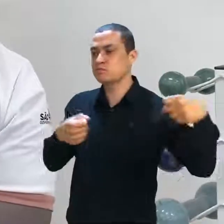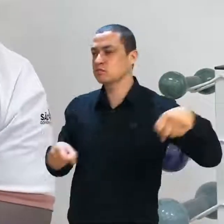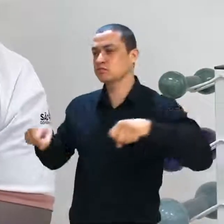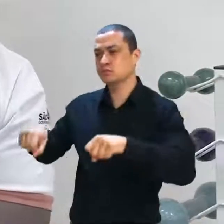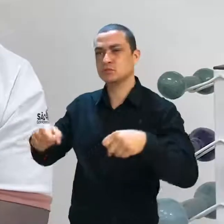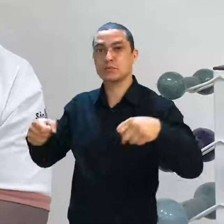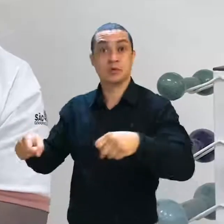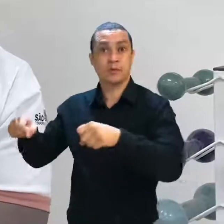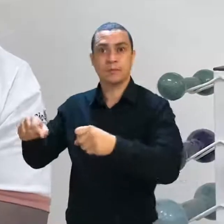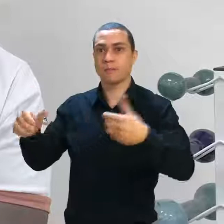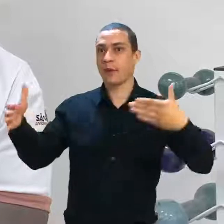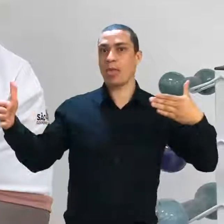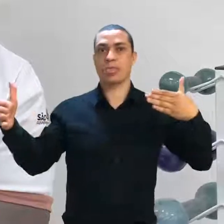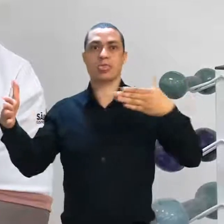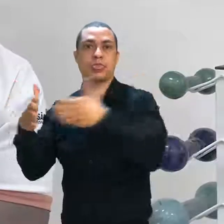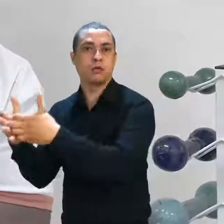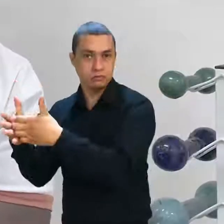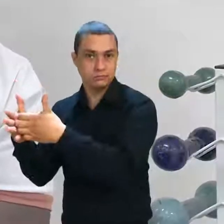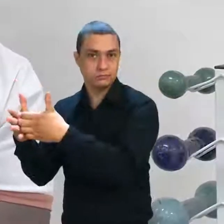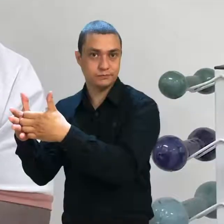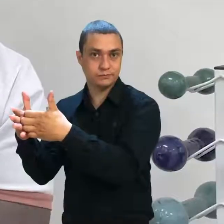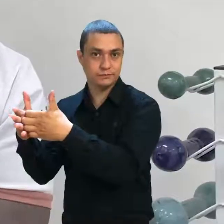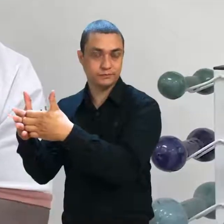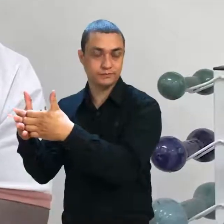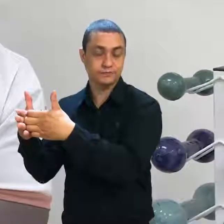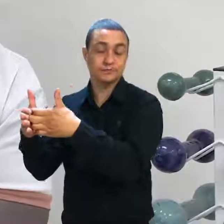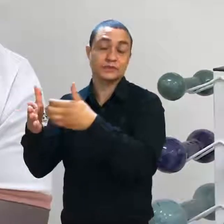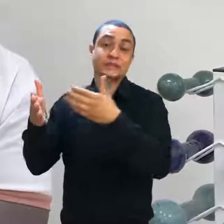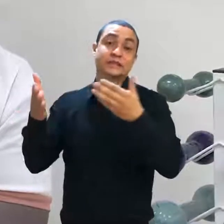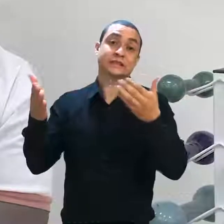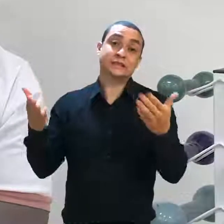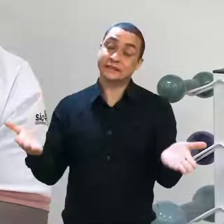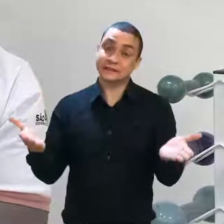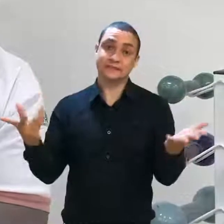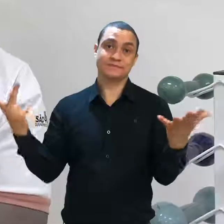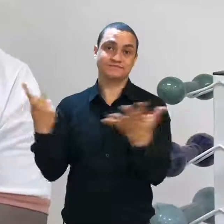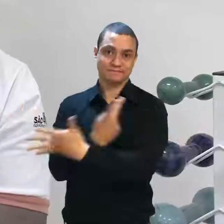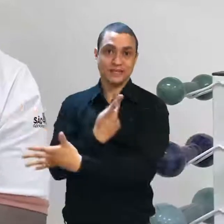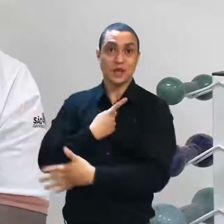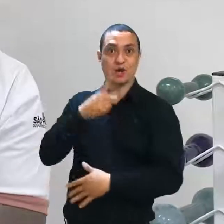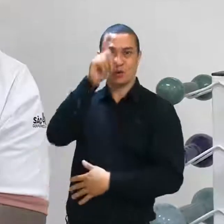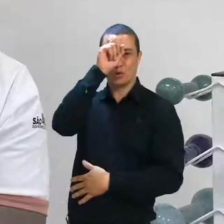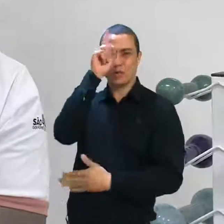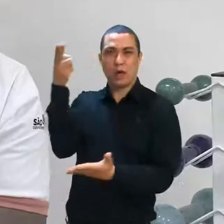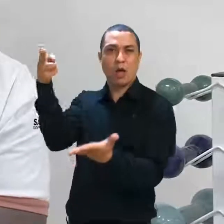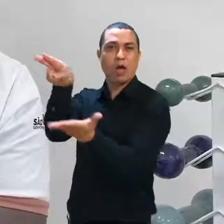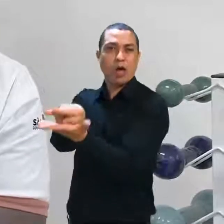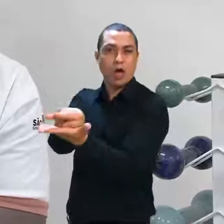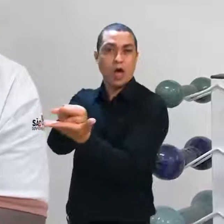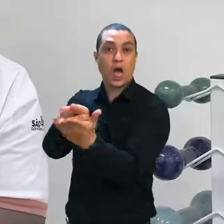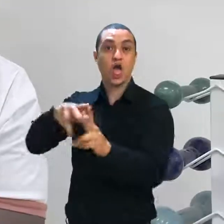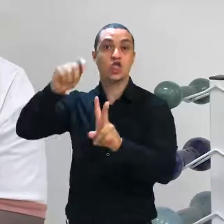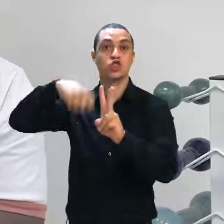veio acontecer o acidente e, em decorrente do acidente, fiquei esses dois meses